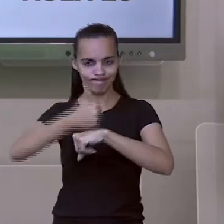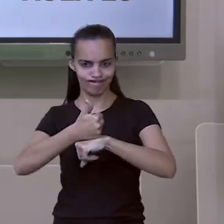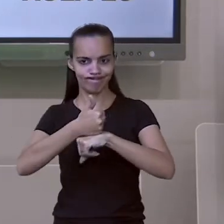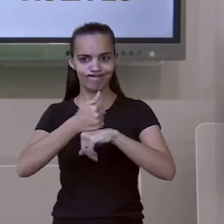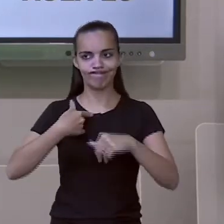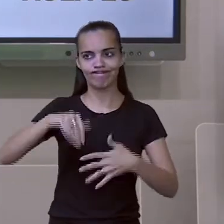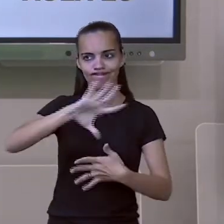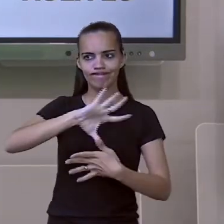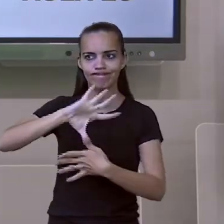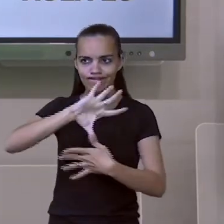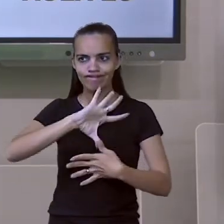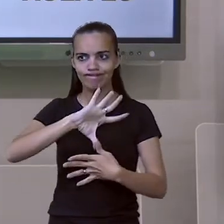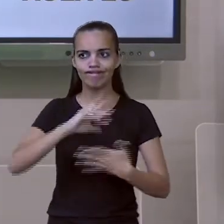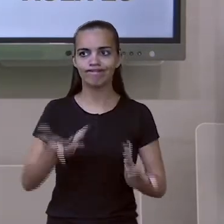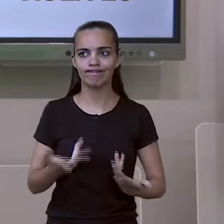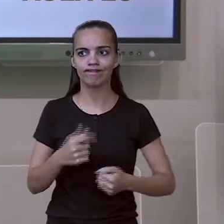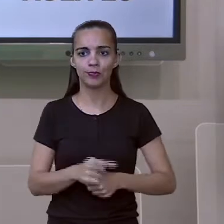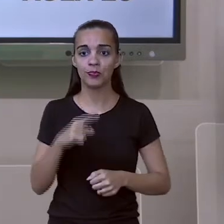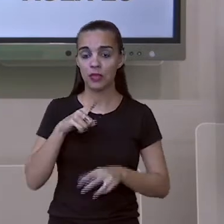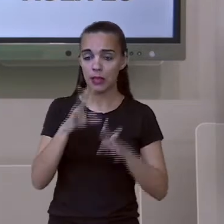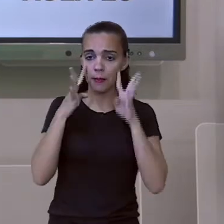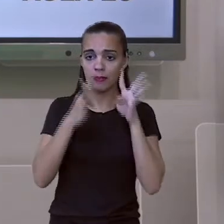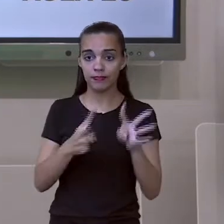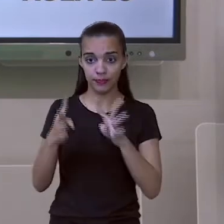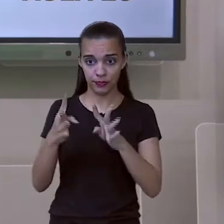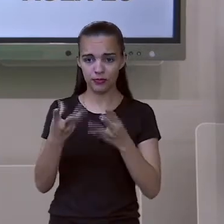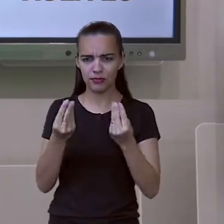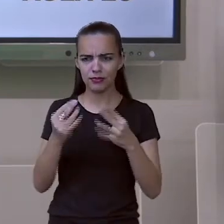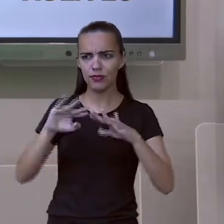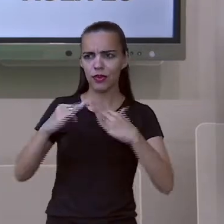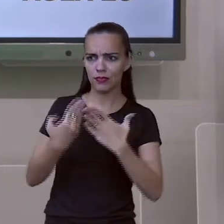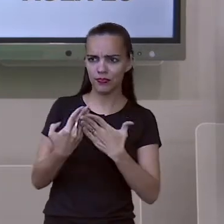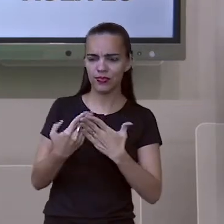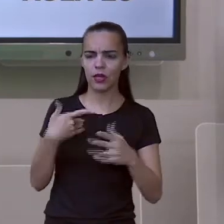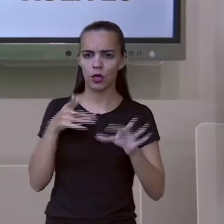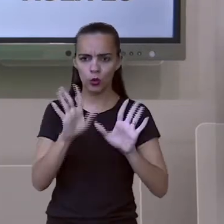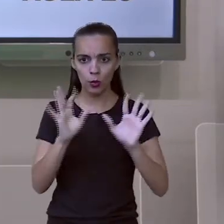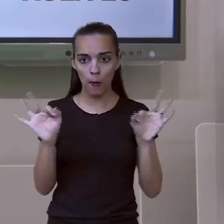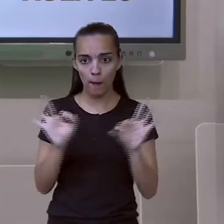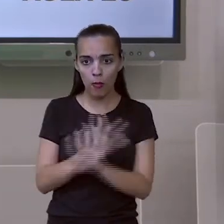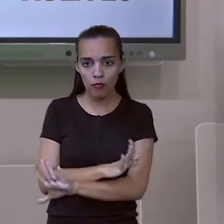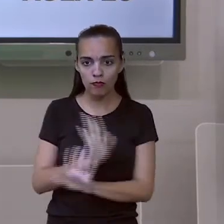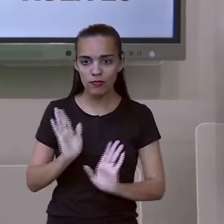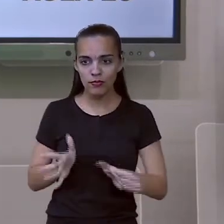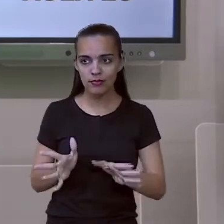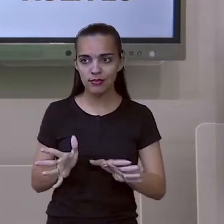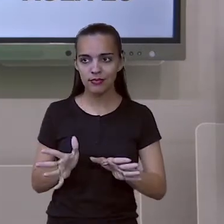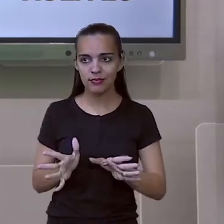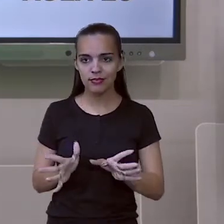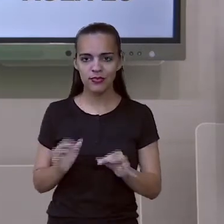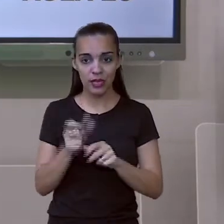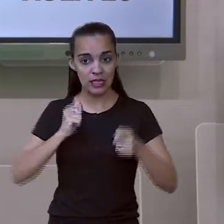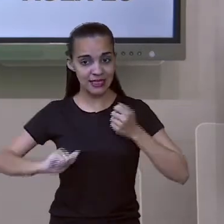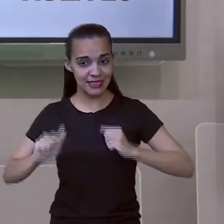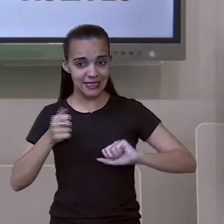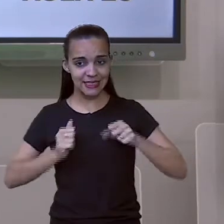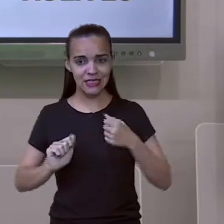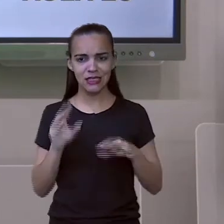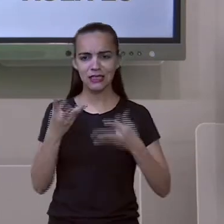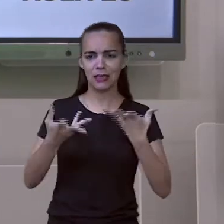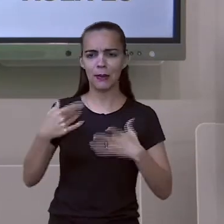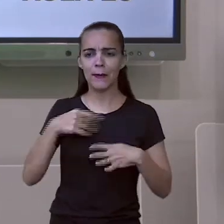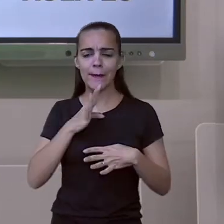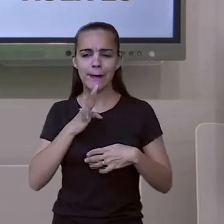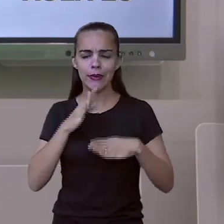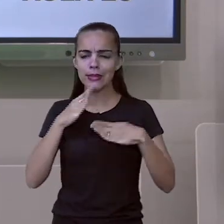sequência hoje é a quinta aula. E aí, preparados? Estão ansiosos para saber o que